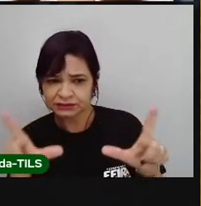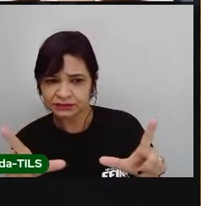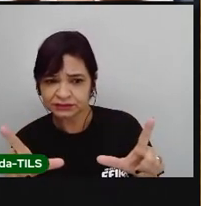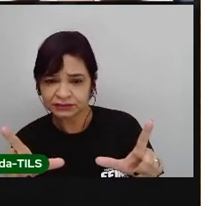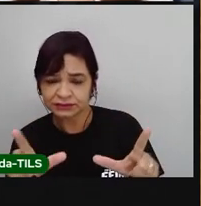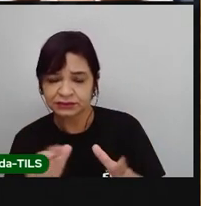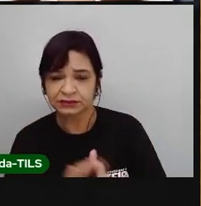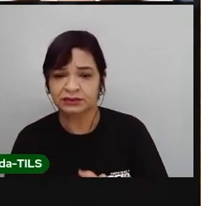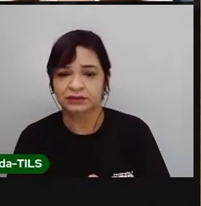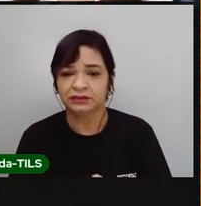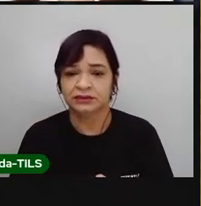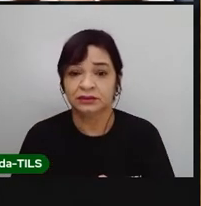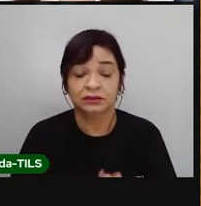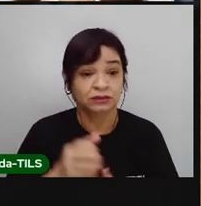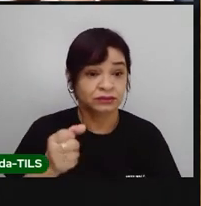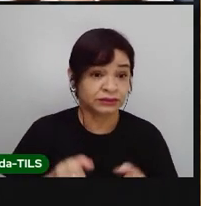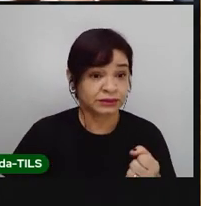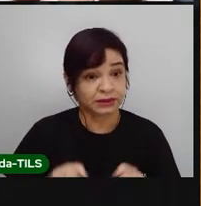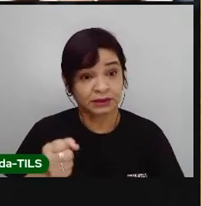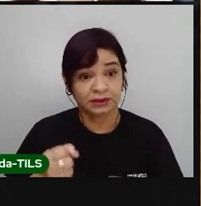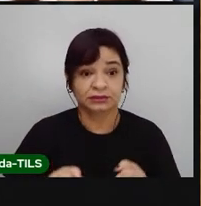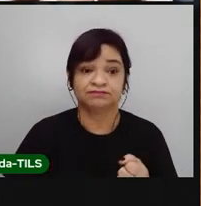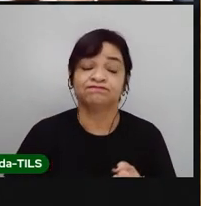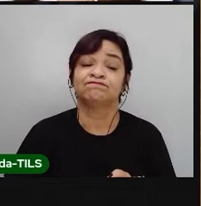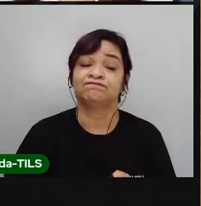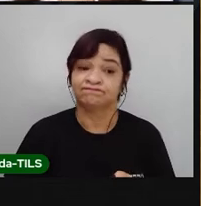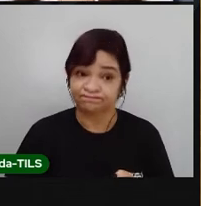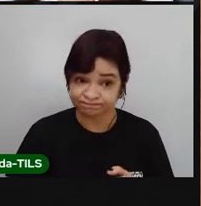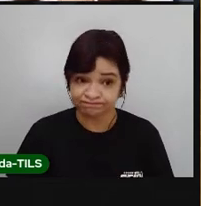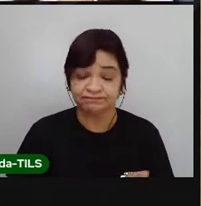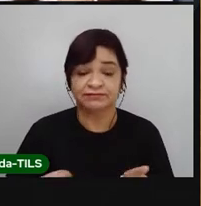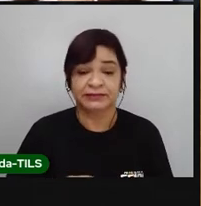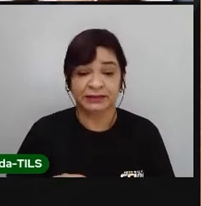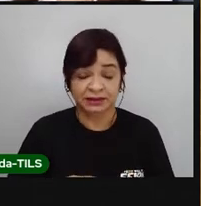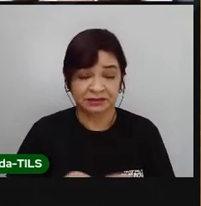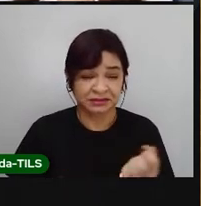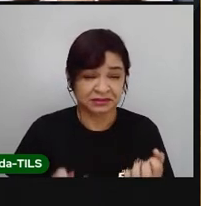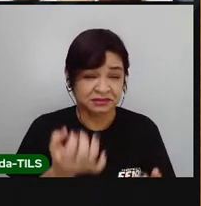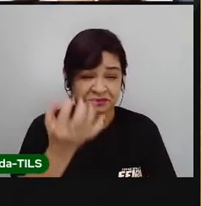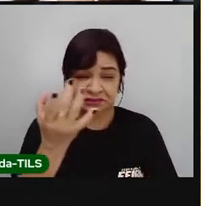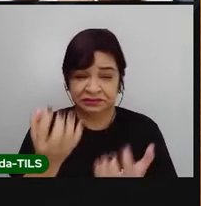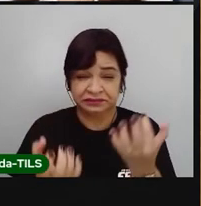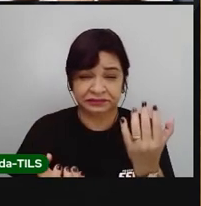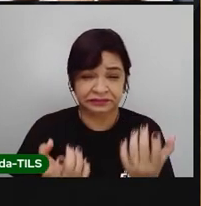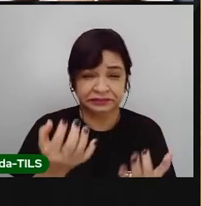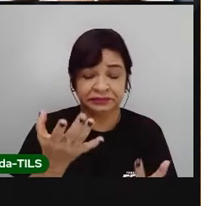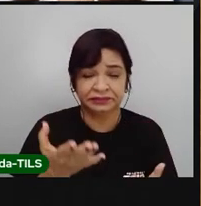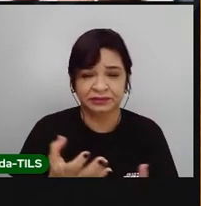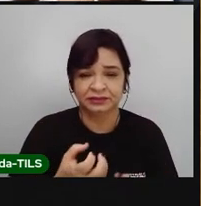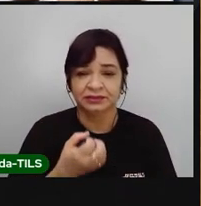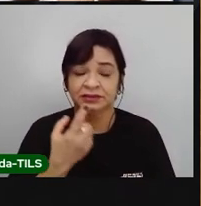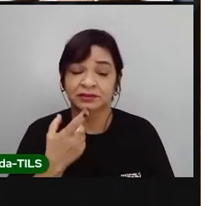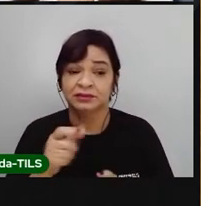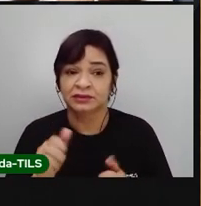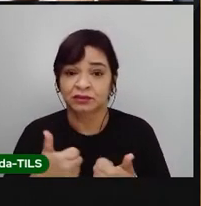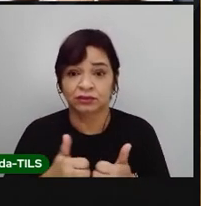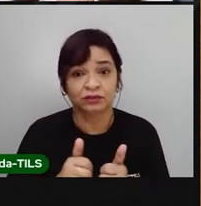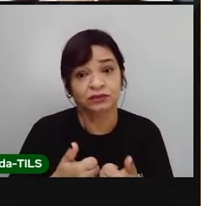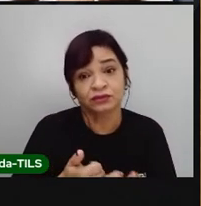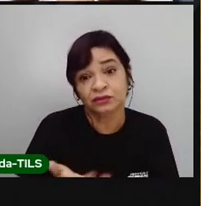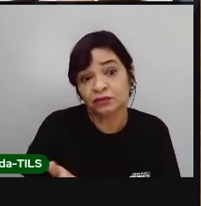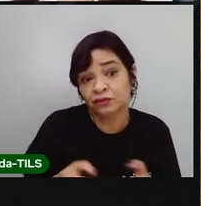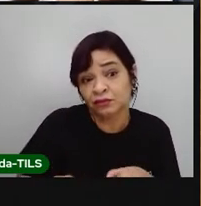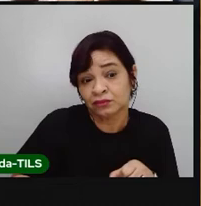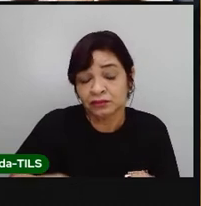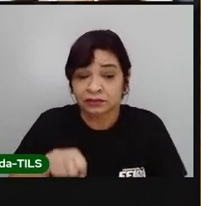Os carros são responsáveis por 10% das emissões de CO2. Use o transporte público. Ande